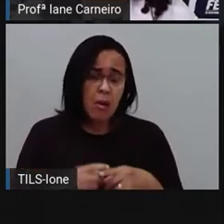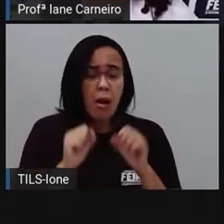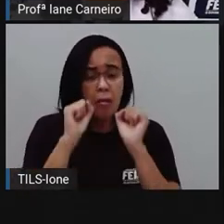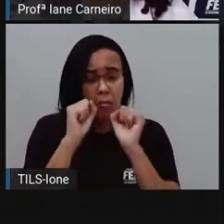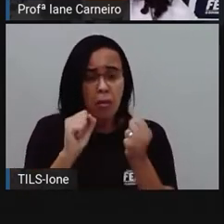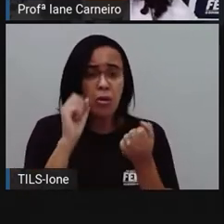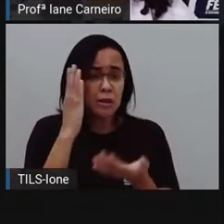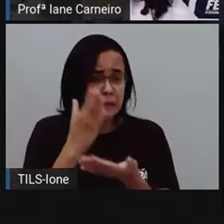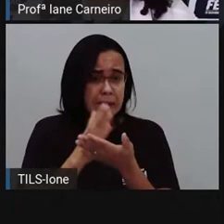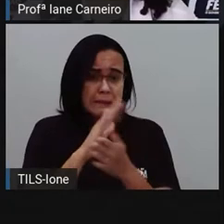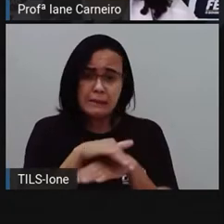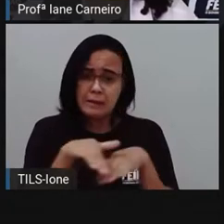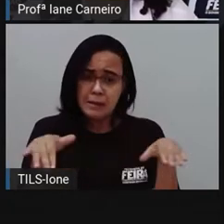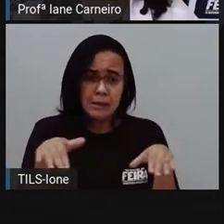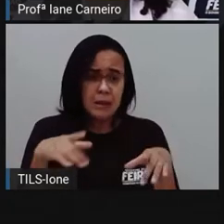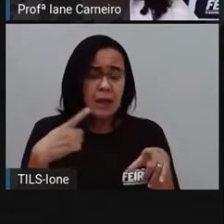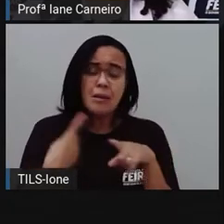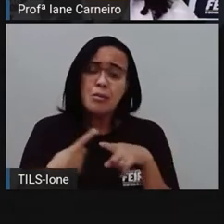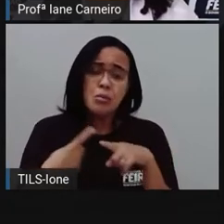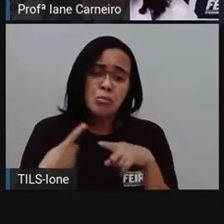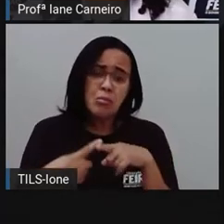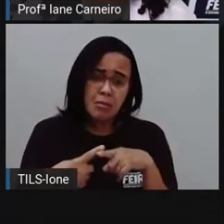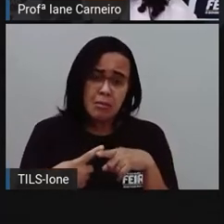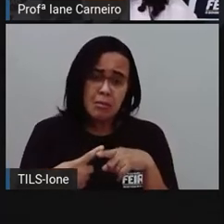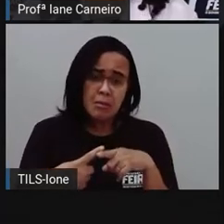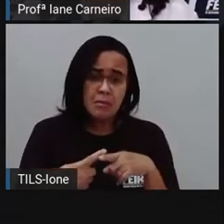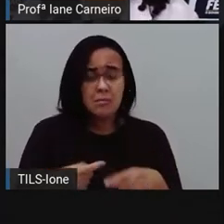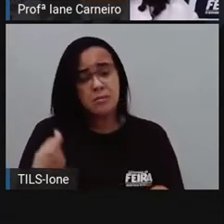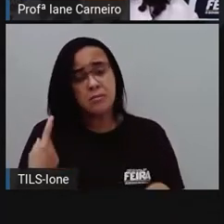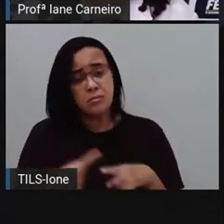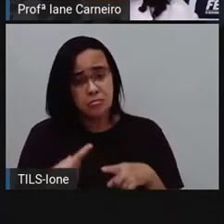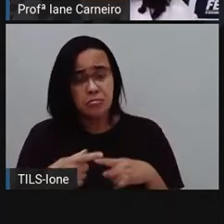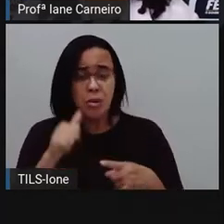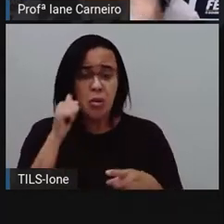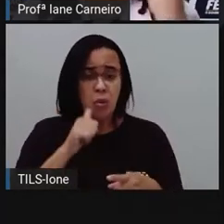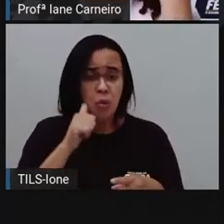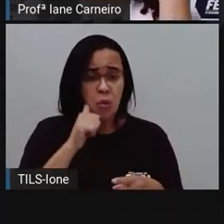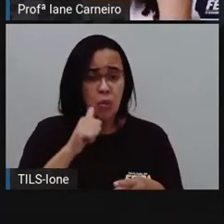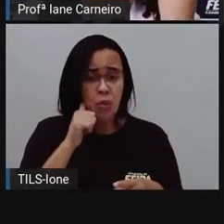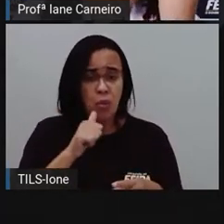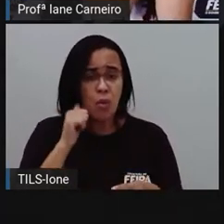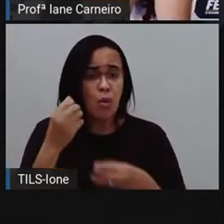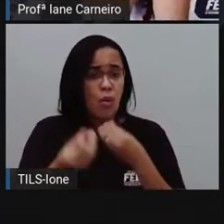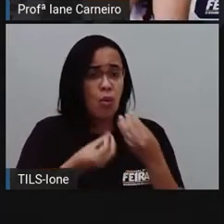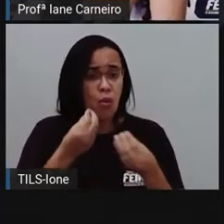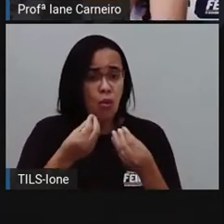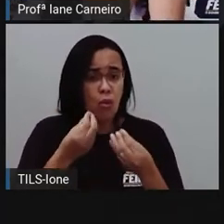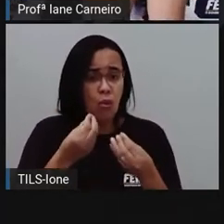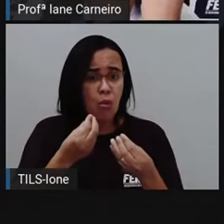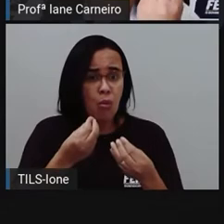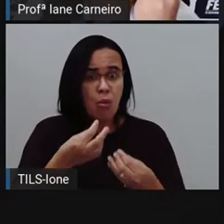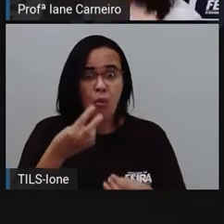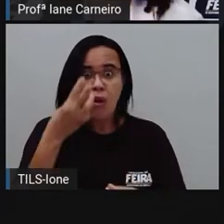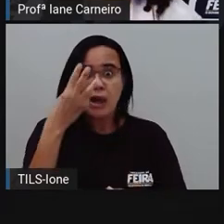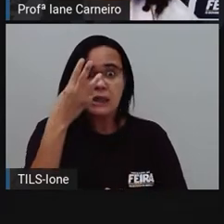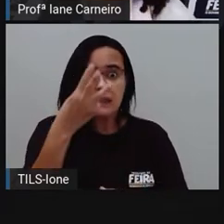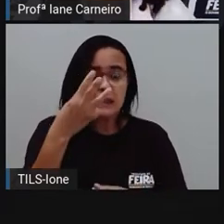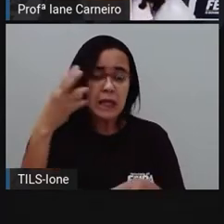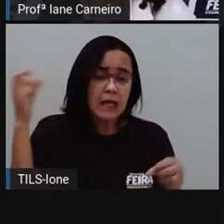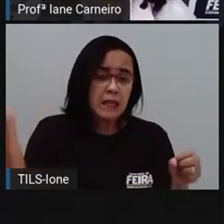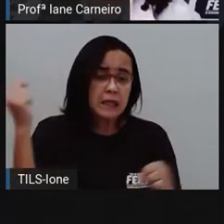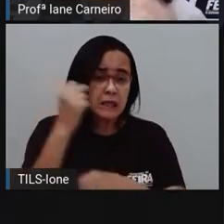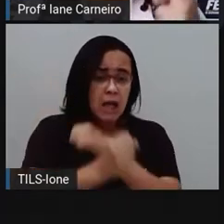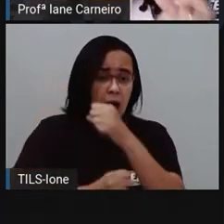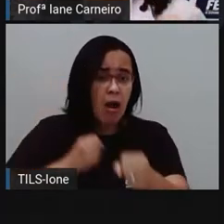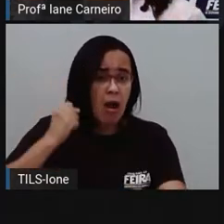a fêmea do peixe-boi, né, a peixe-mulher, ela leva 3 anos, ó, grávida de um bebezinho.